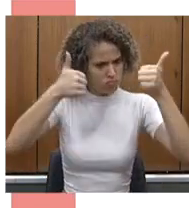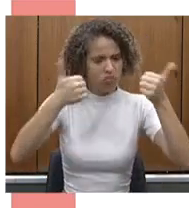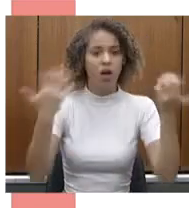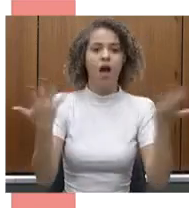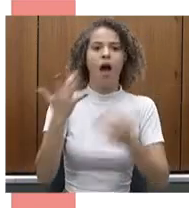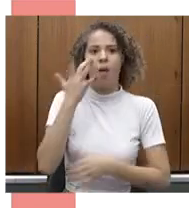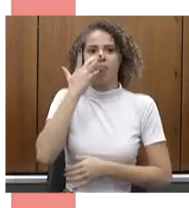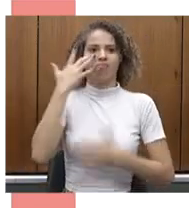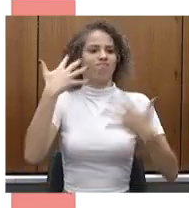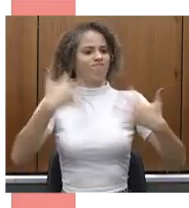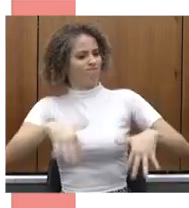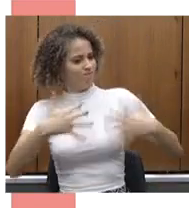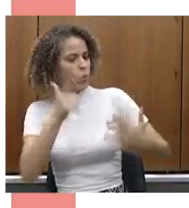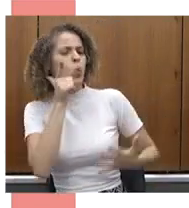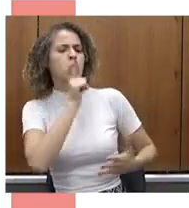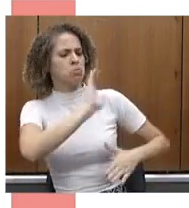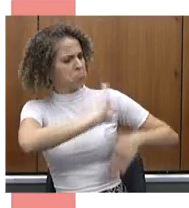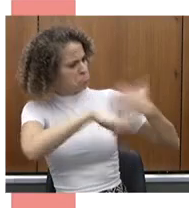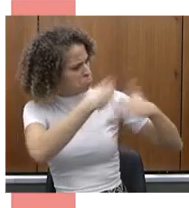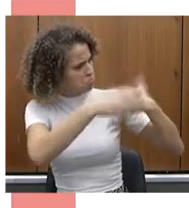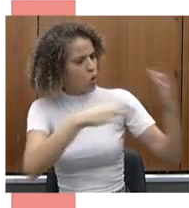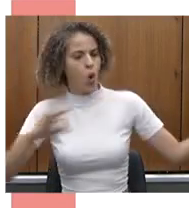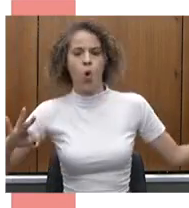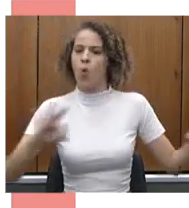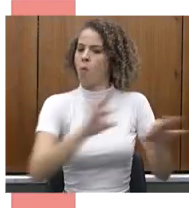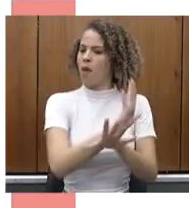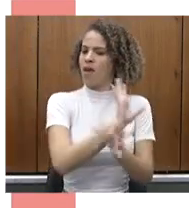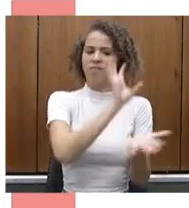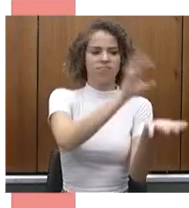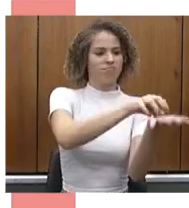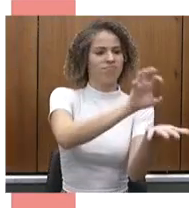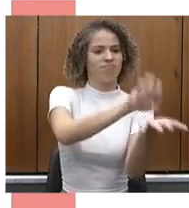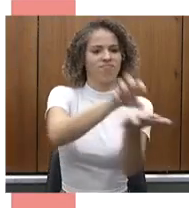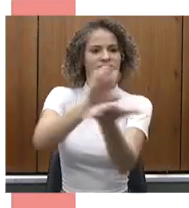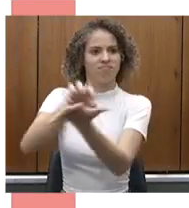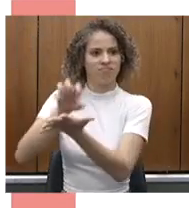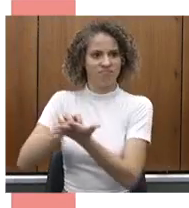impressionante como há uma mudança completa da centralidade